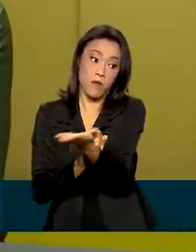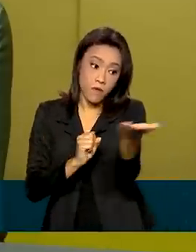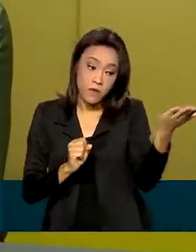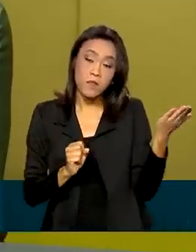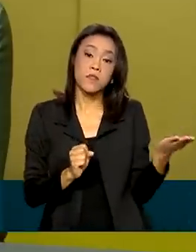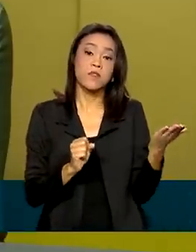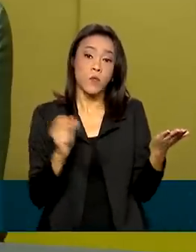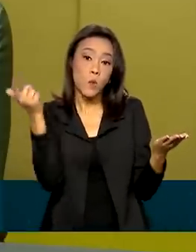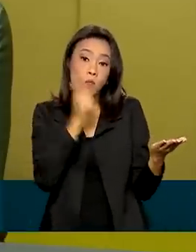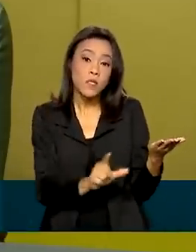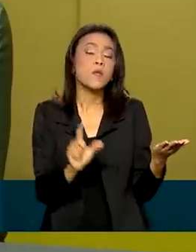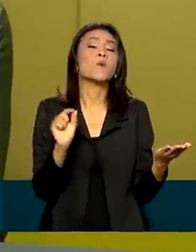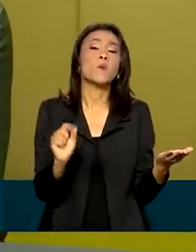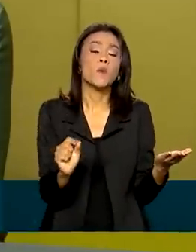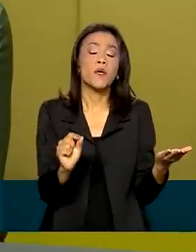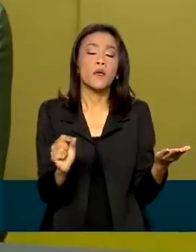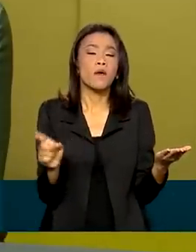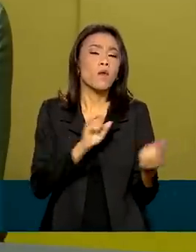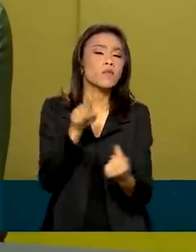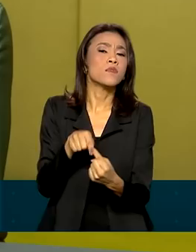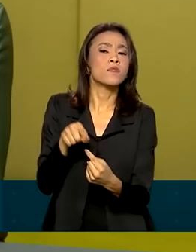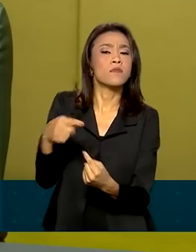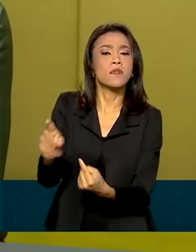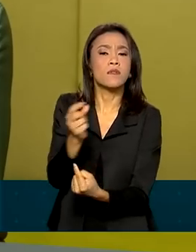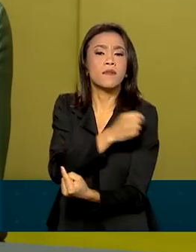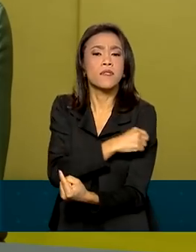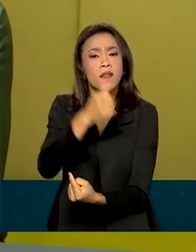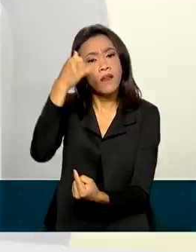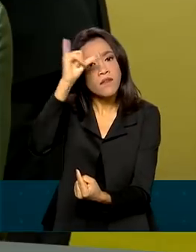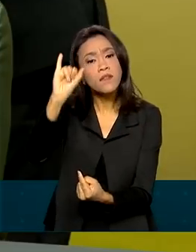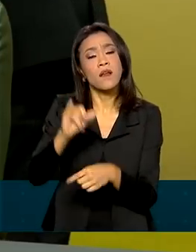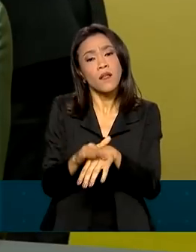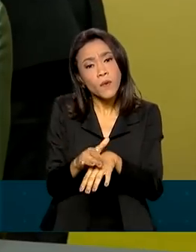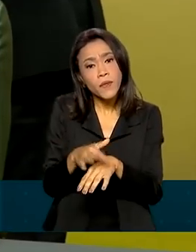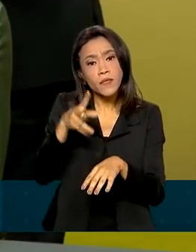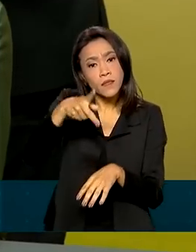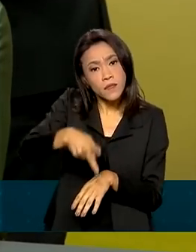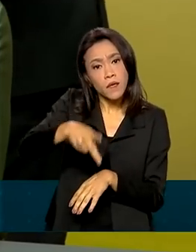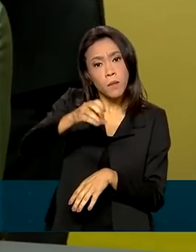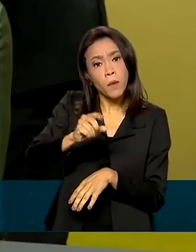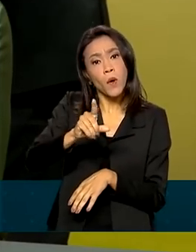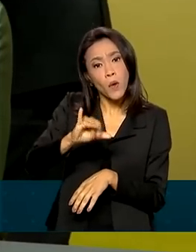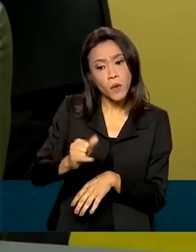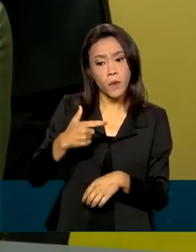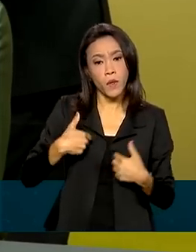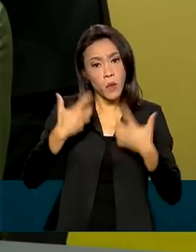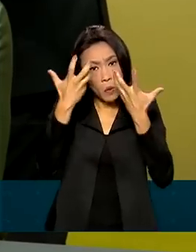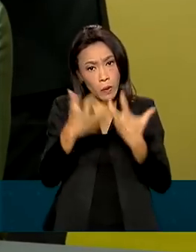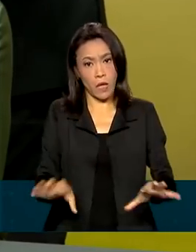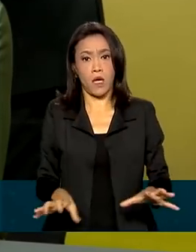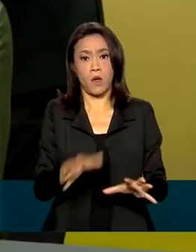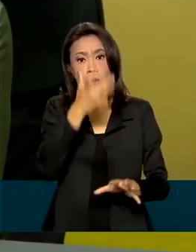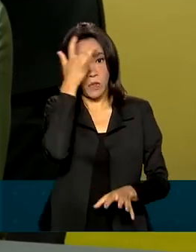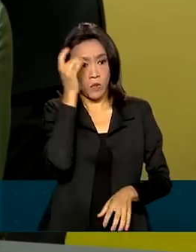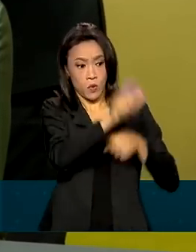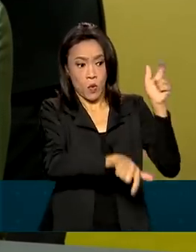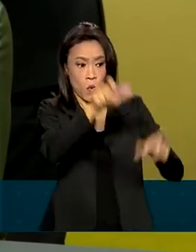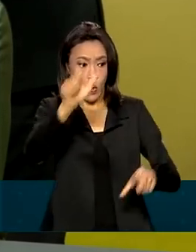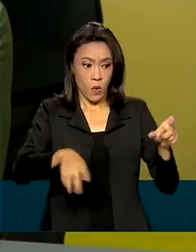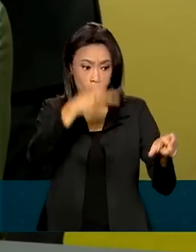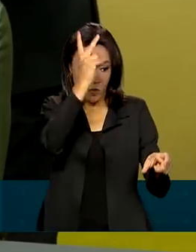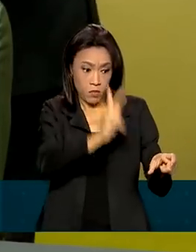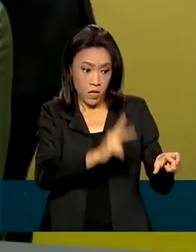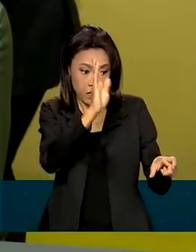destino. Qual o destino dessas vacinas? Evitar polio. E eu não quero mais brasileiros com